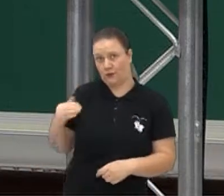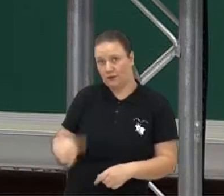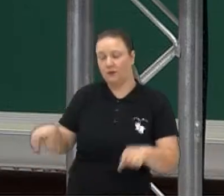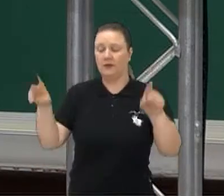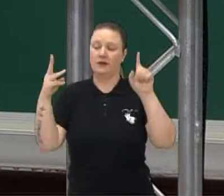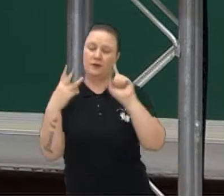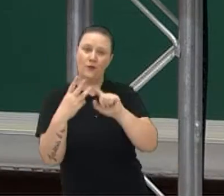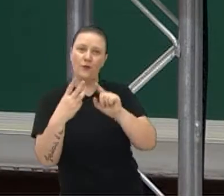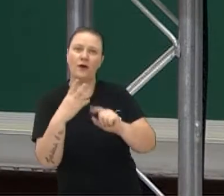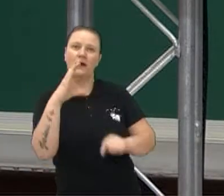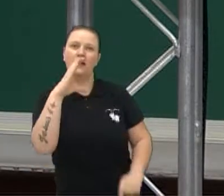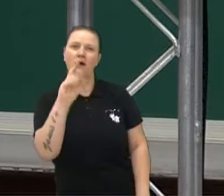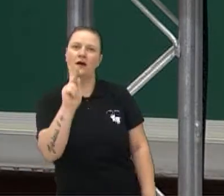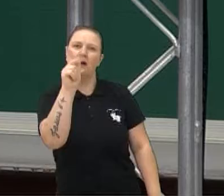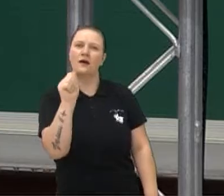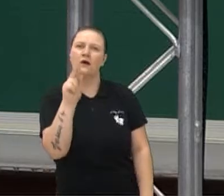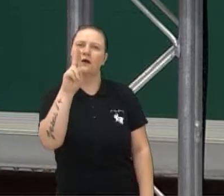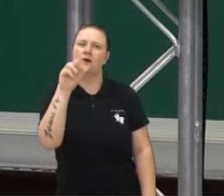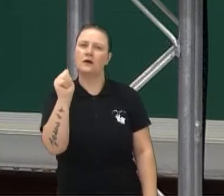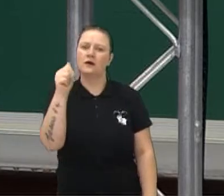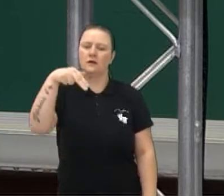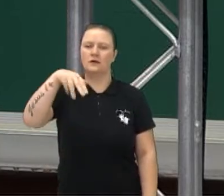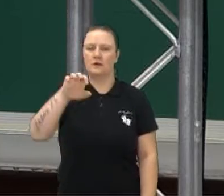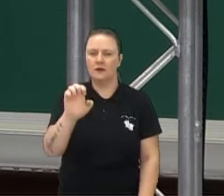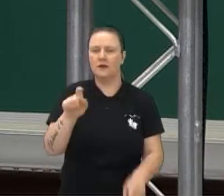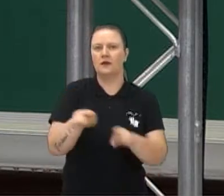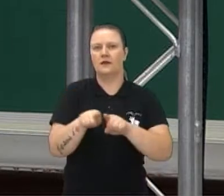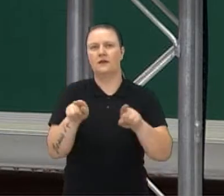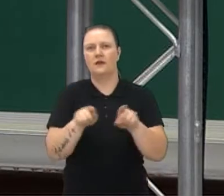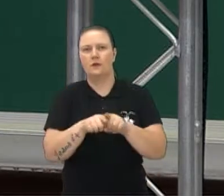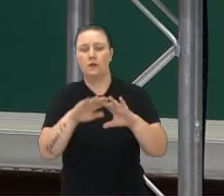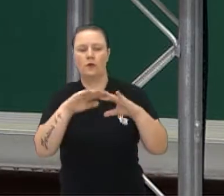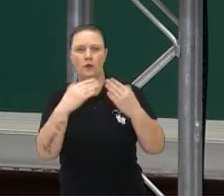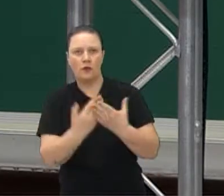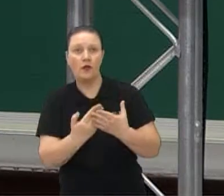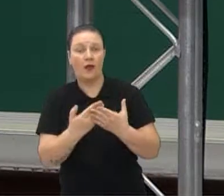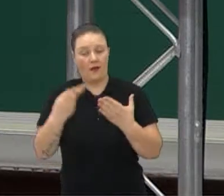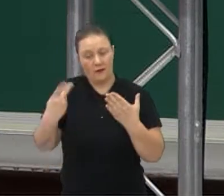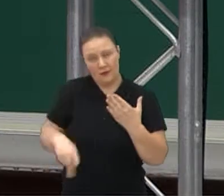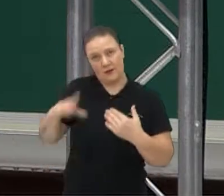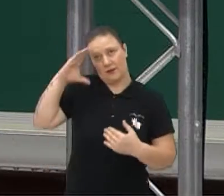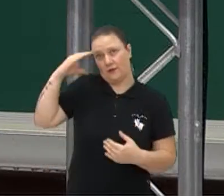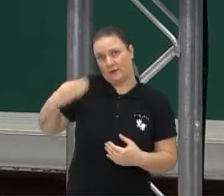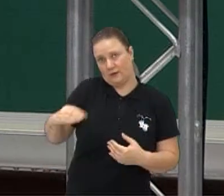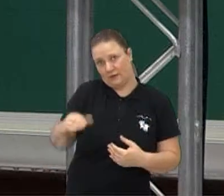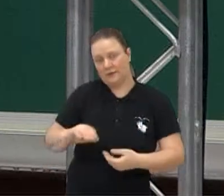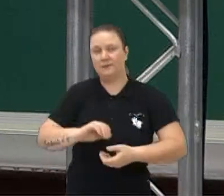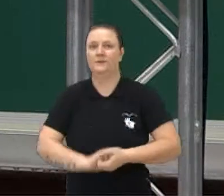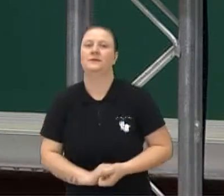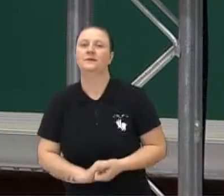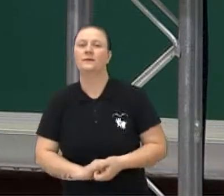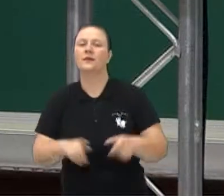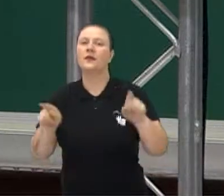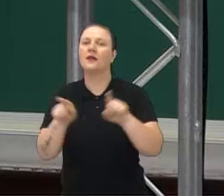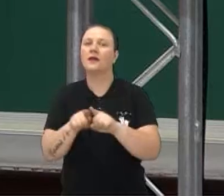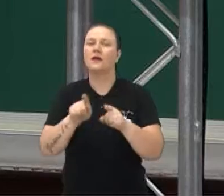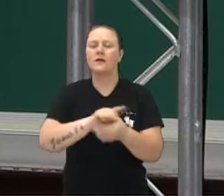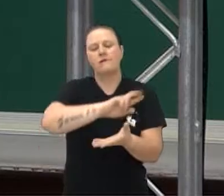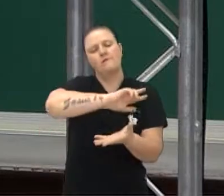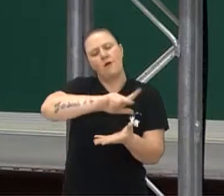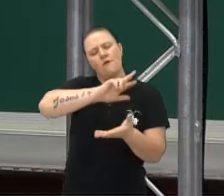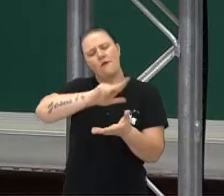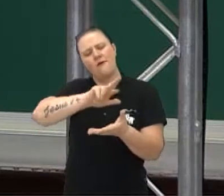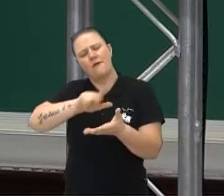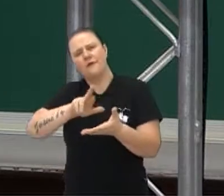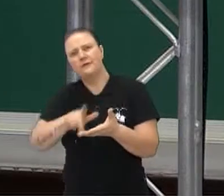Cauane Rosseto, estudo no Hermínio de Leão. Sou de Curitiba. E tantos e tantos outros. Que